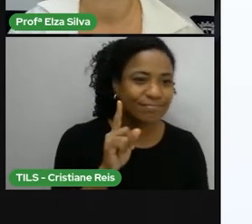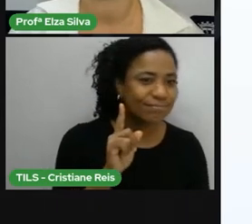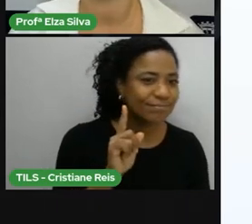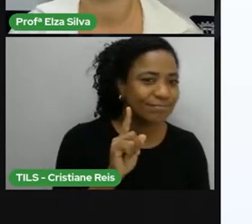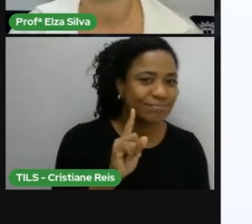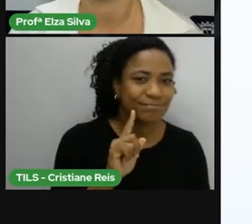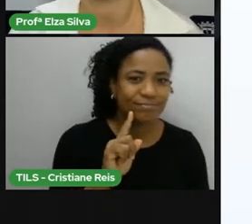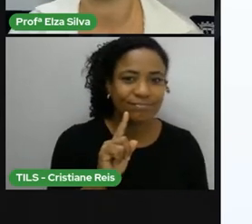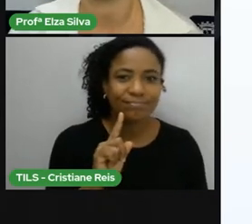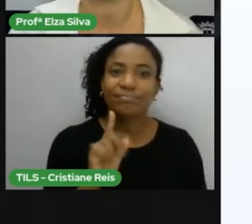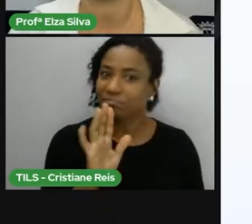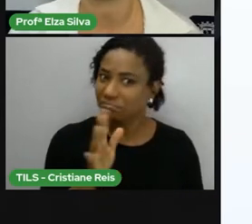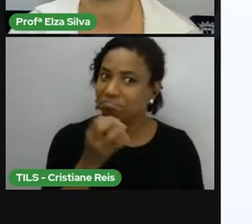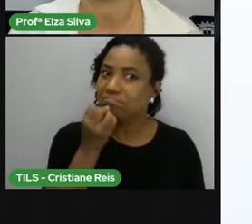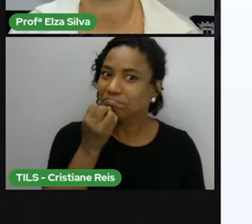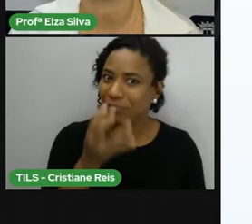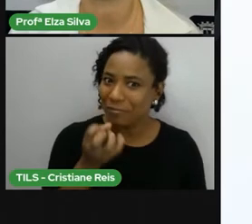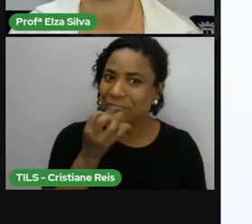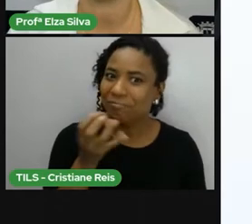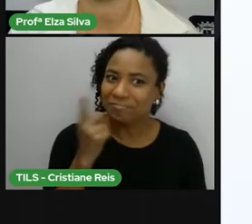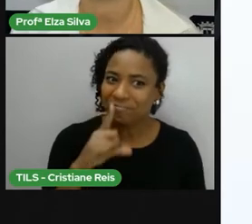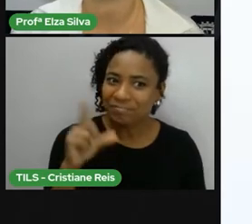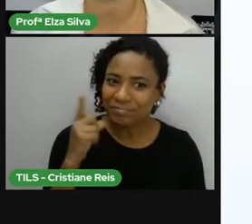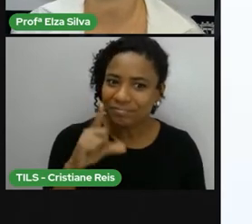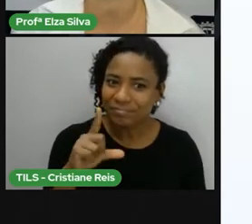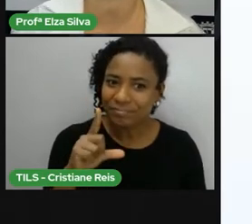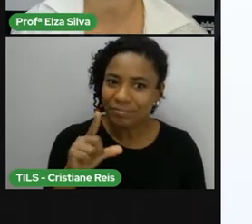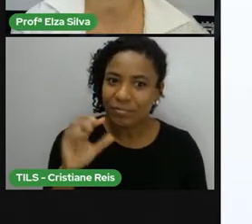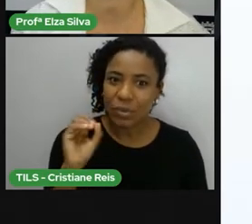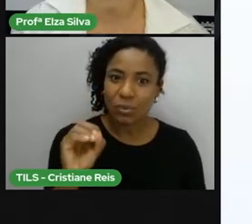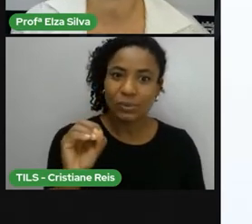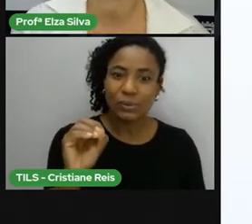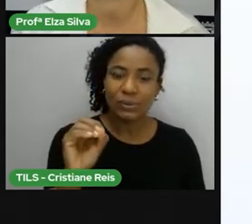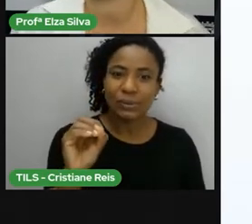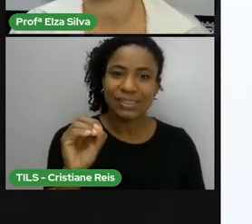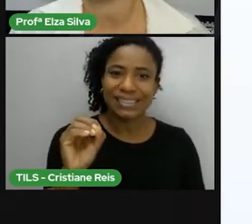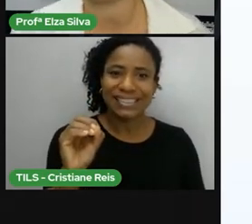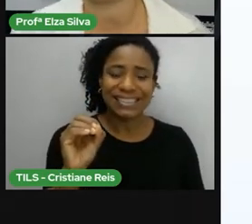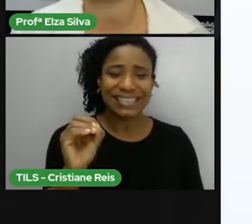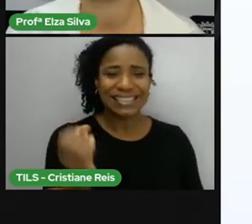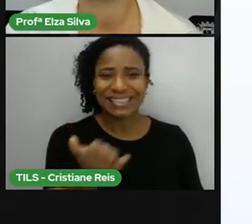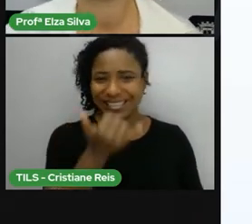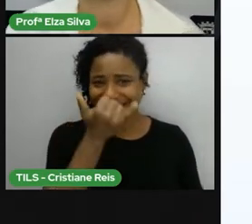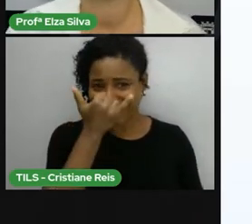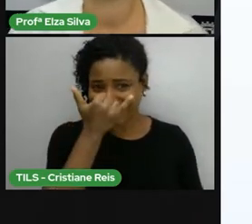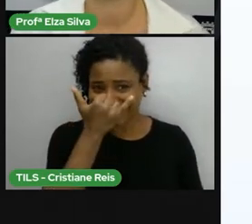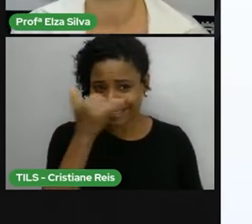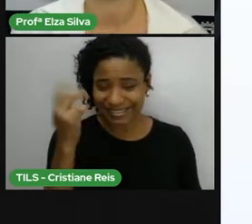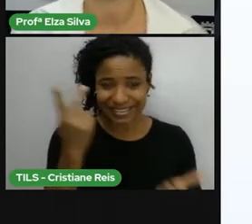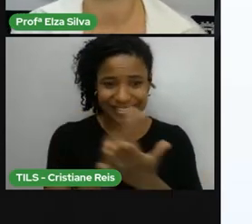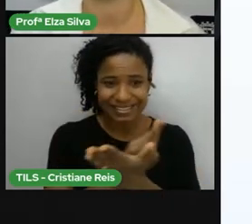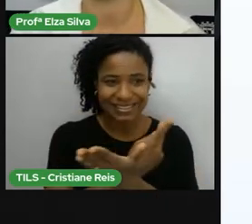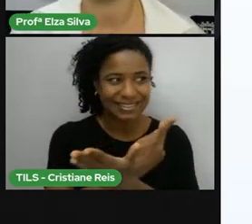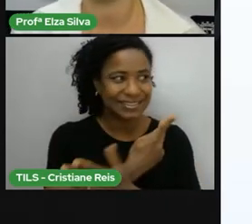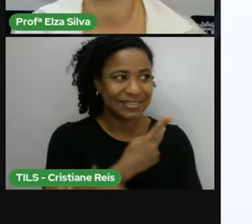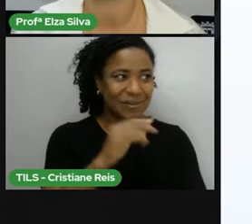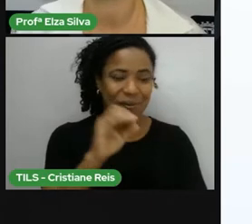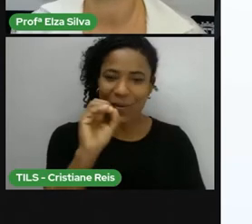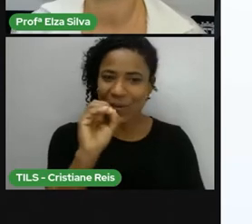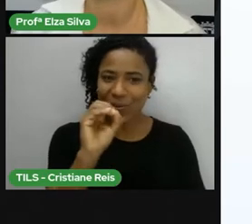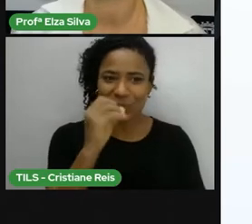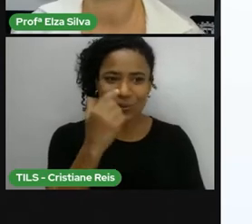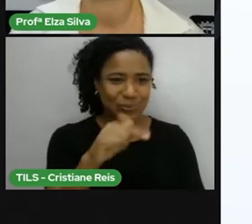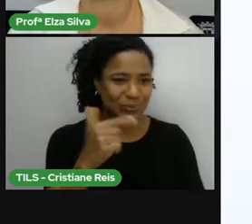Olha Até agora Estou acertando Vogal O I Errei Não tem a vogal O